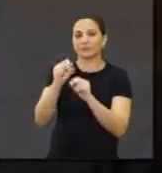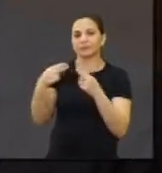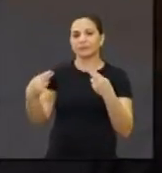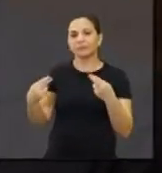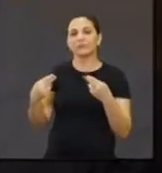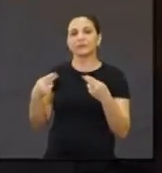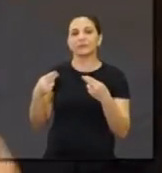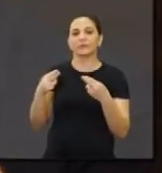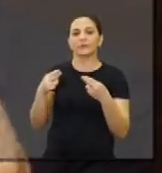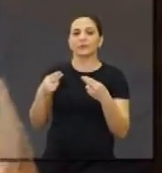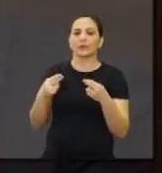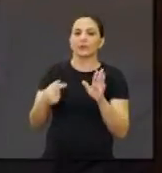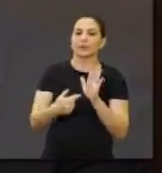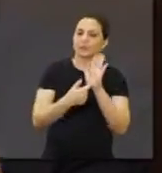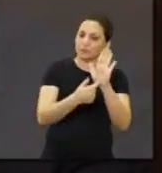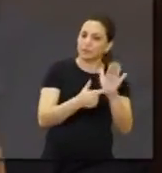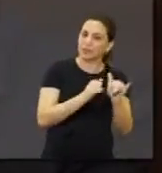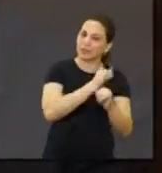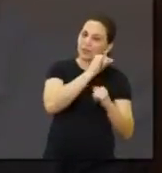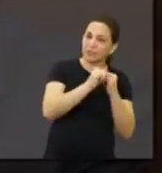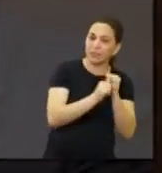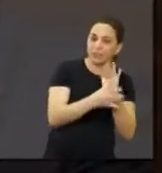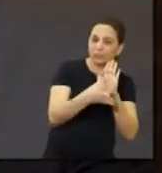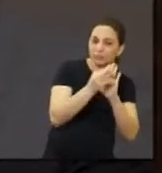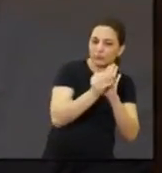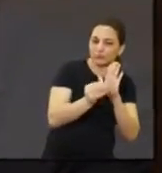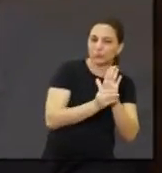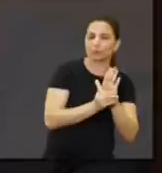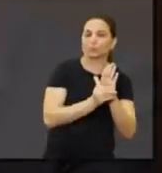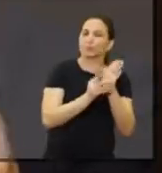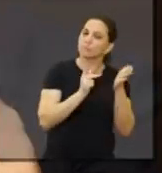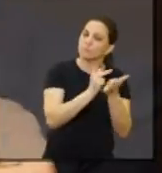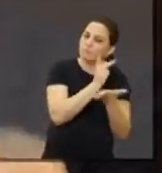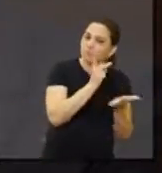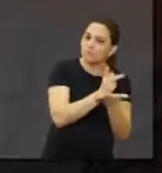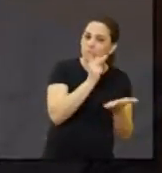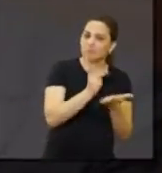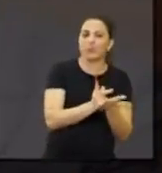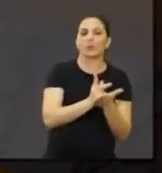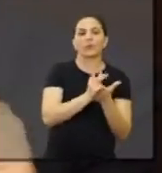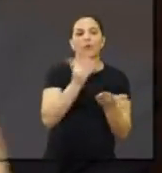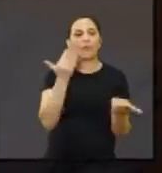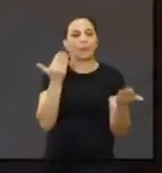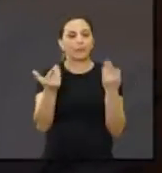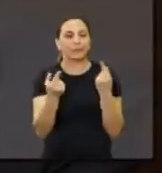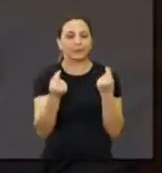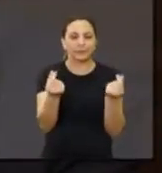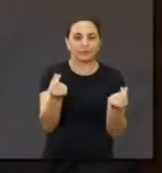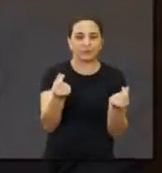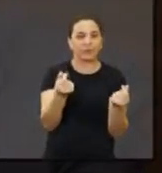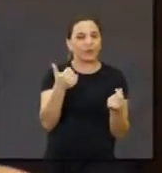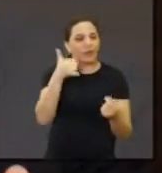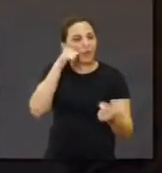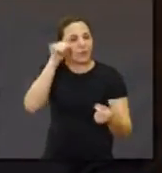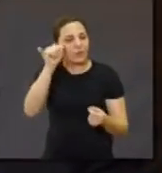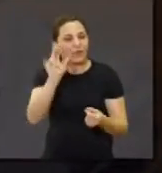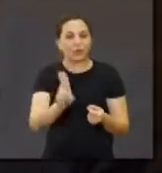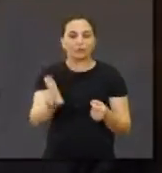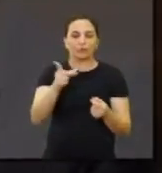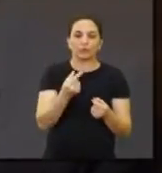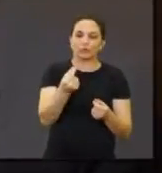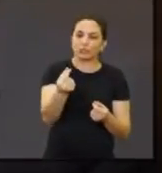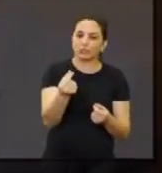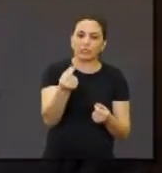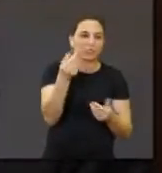que vai ficar depois. O pessoal coloca na internet tudo o que gasta, faça a licitação, evite exagerar em gasto de